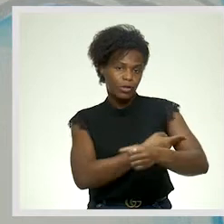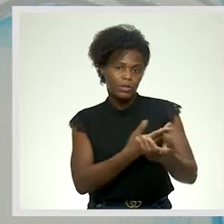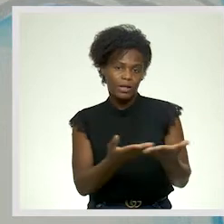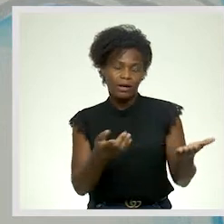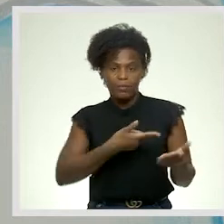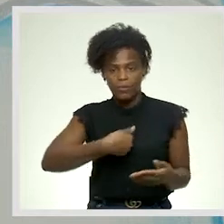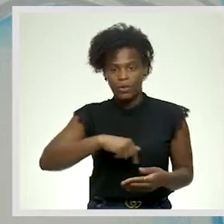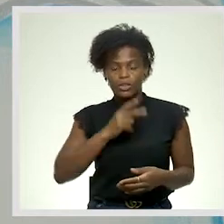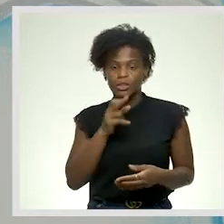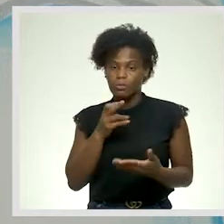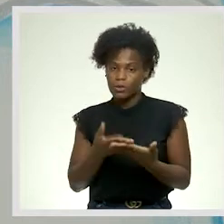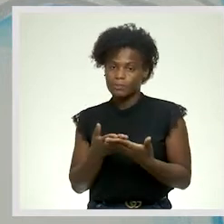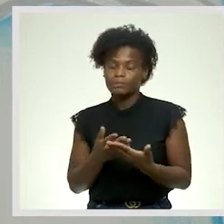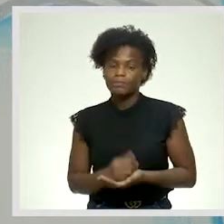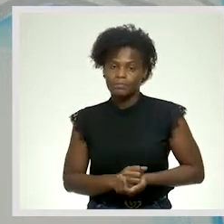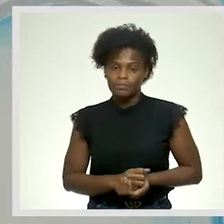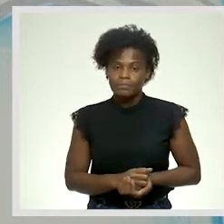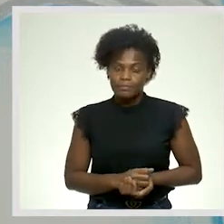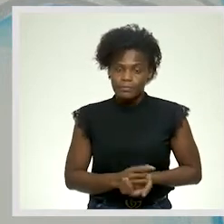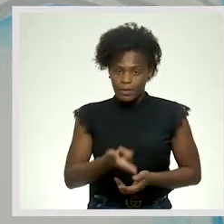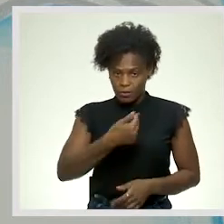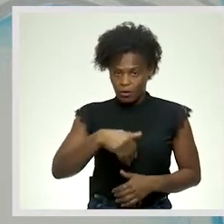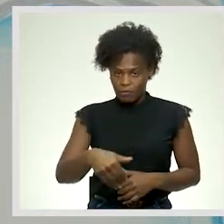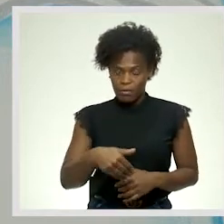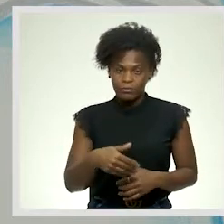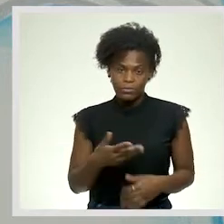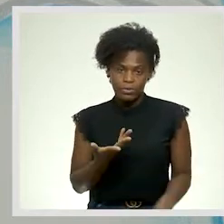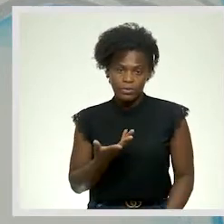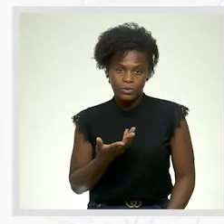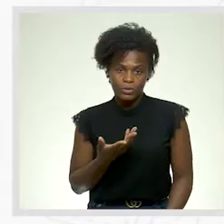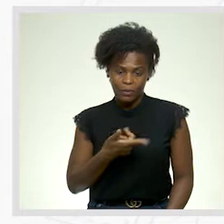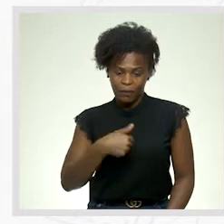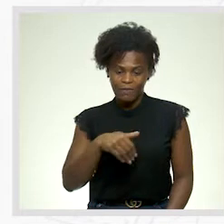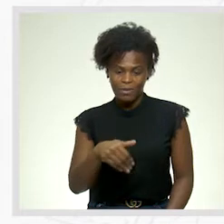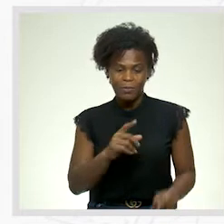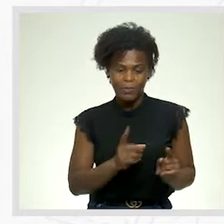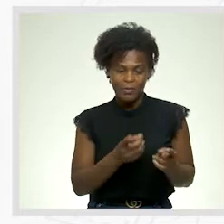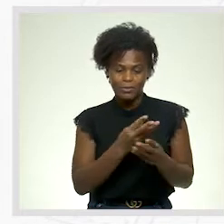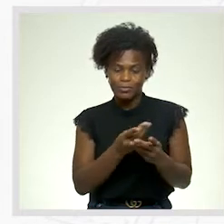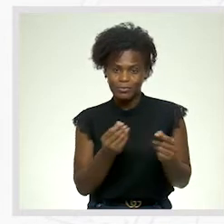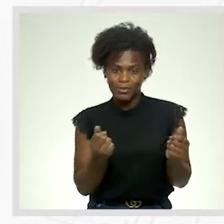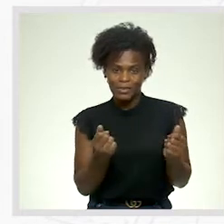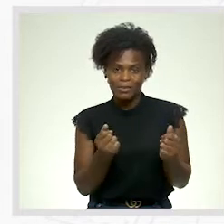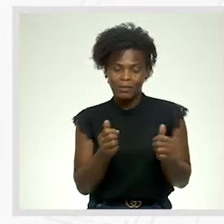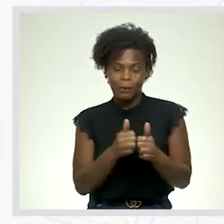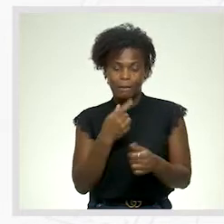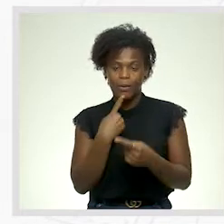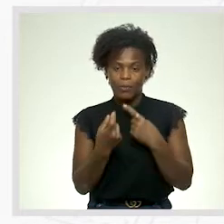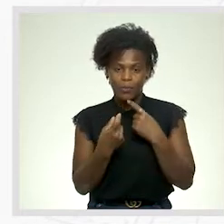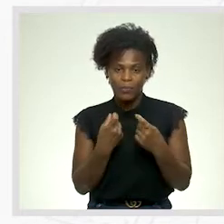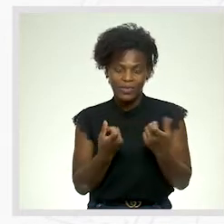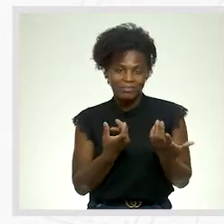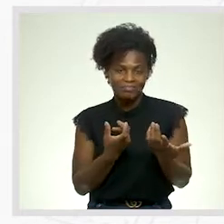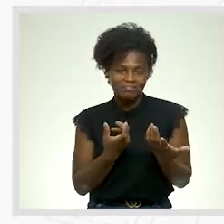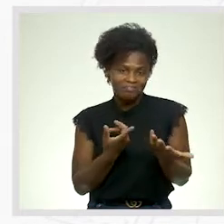nossas respostas. Então, vamos logo começar a resolver, então, com perguntas de